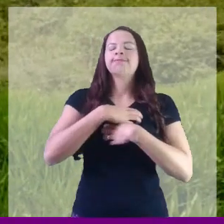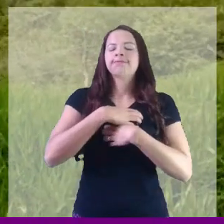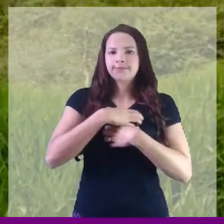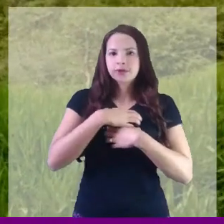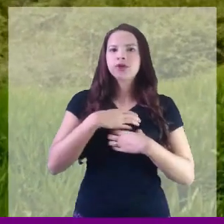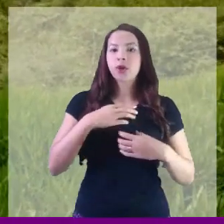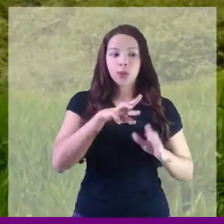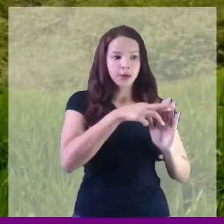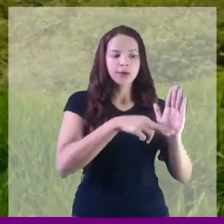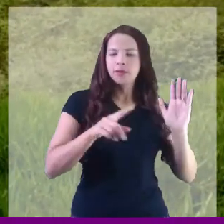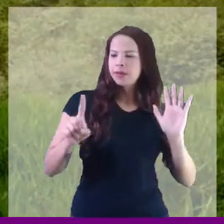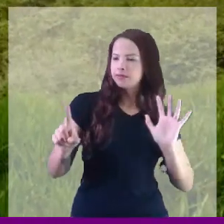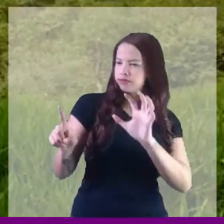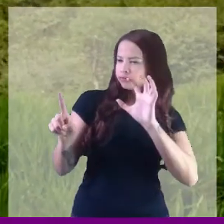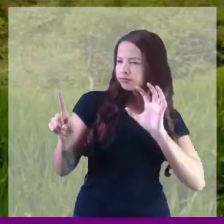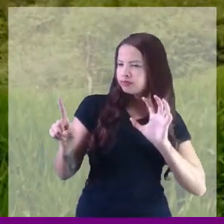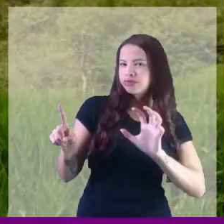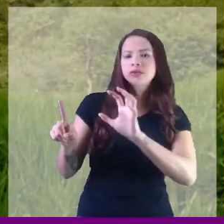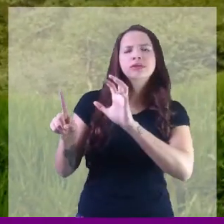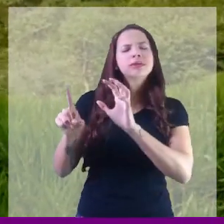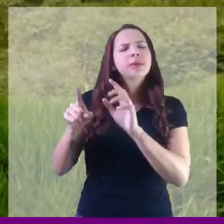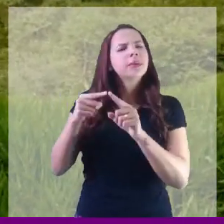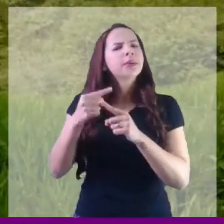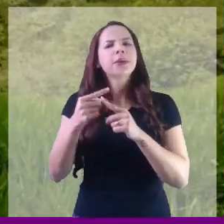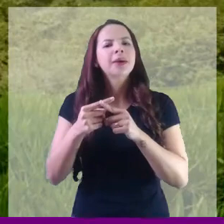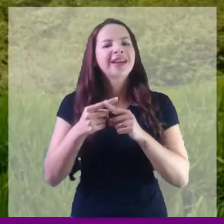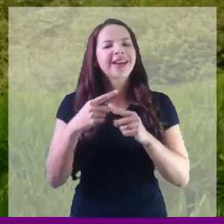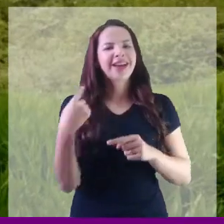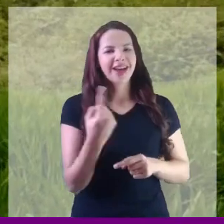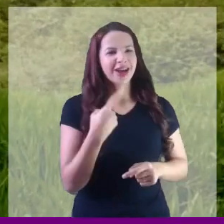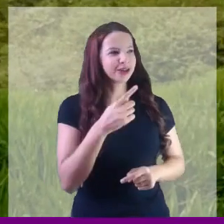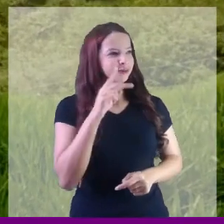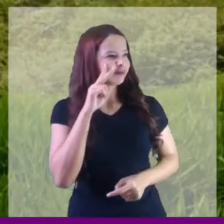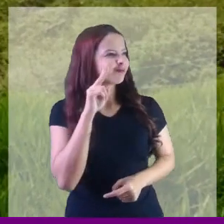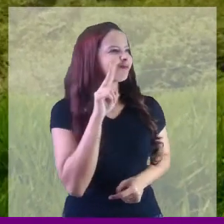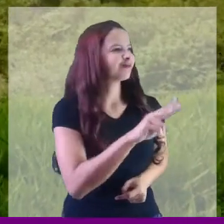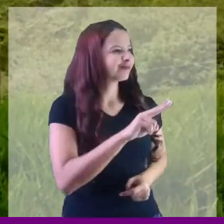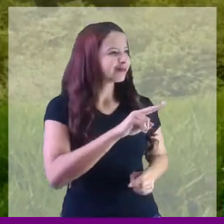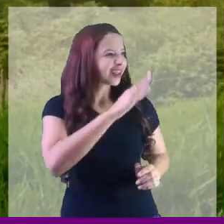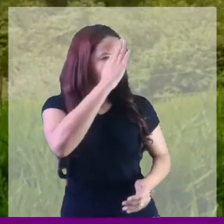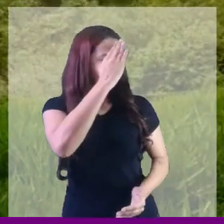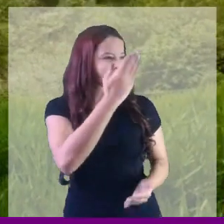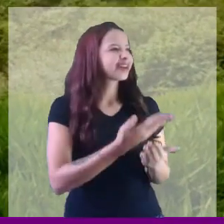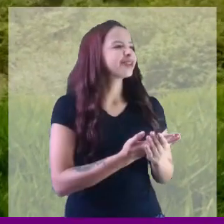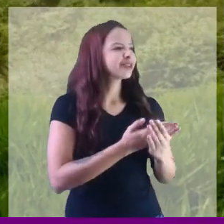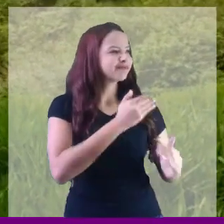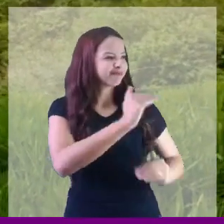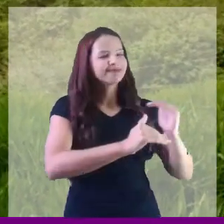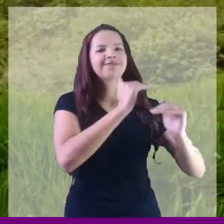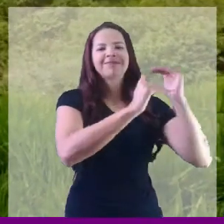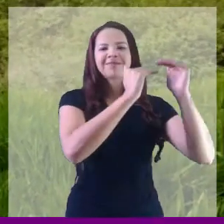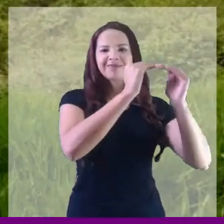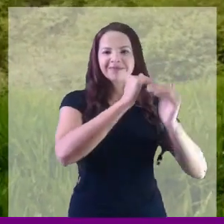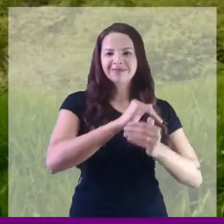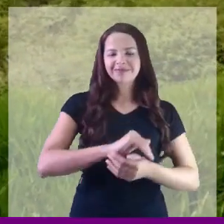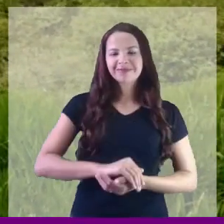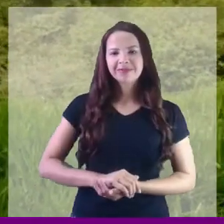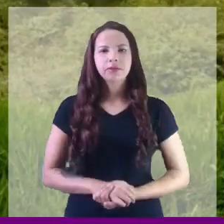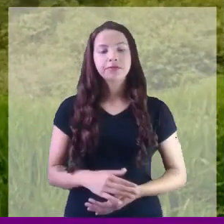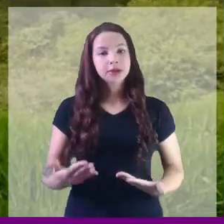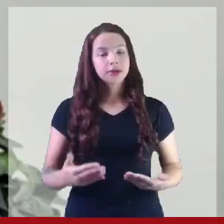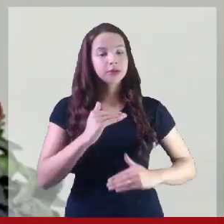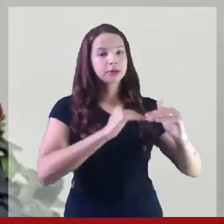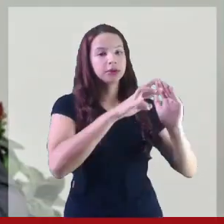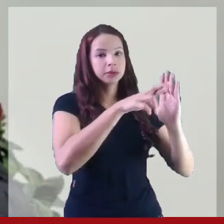efeitos da sua chegada e sente, cada vez que olhamos, acreditamos e seguimos um passo à